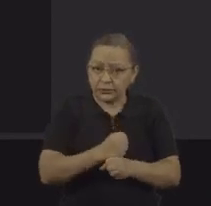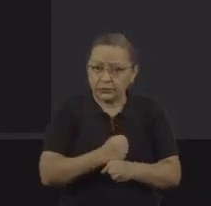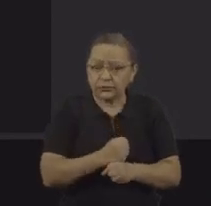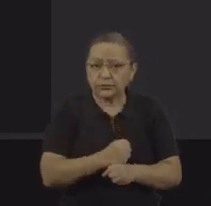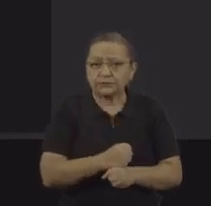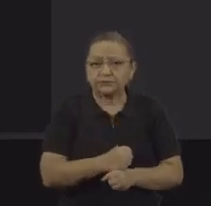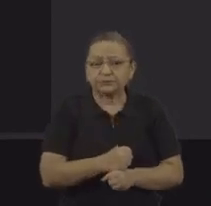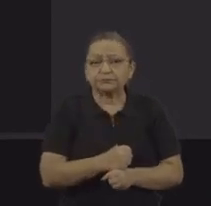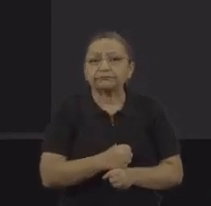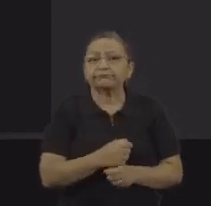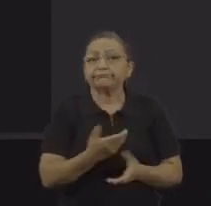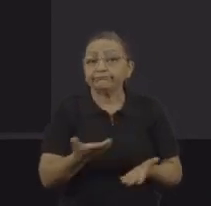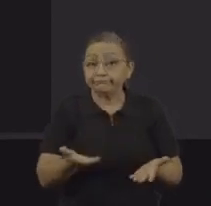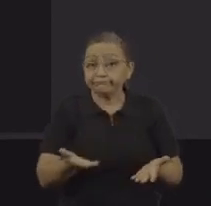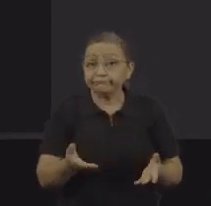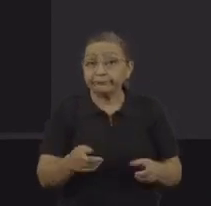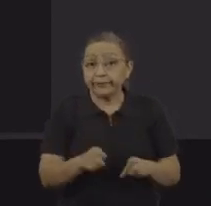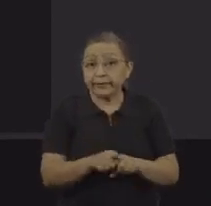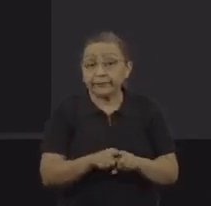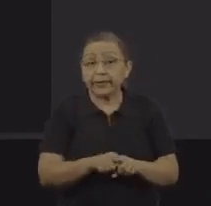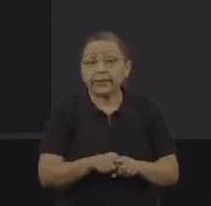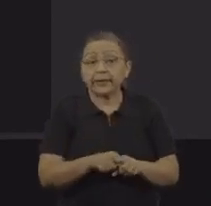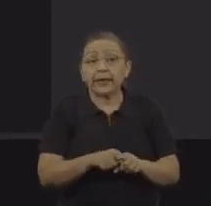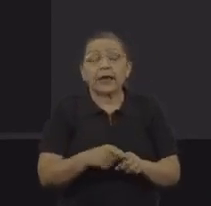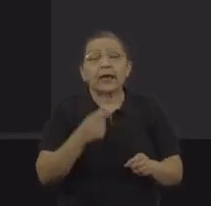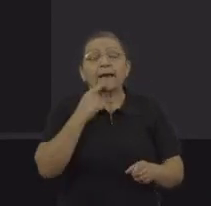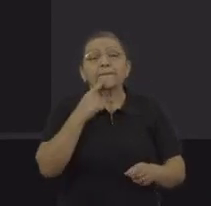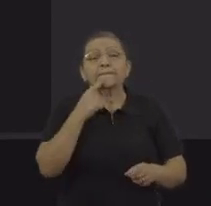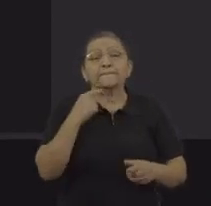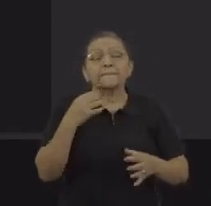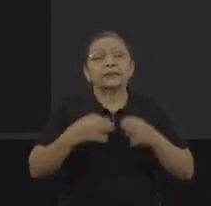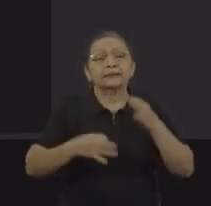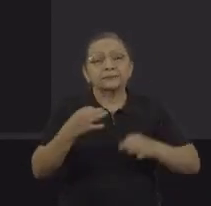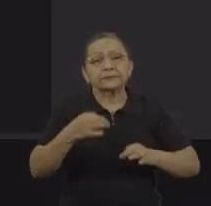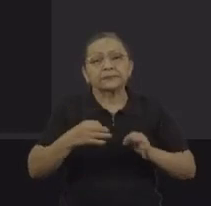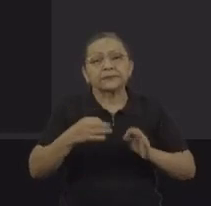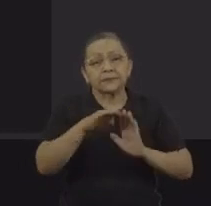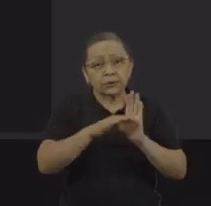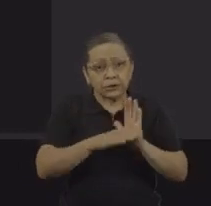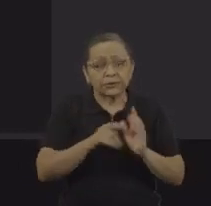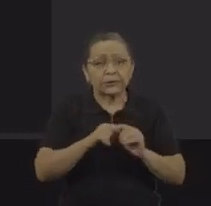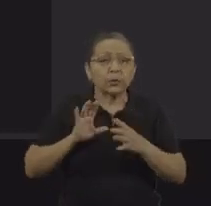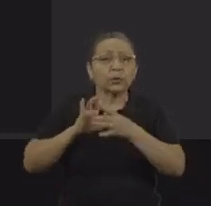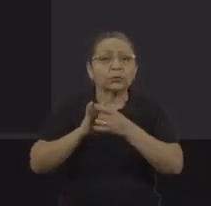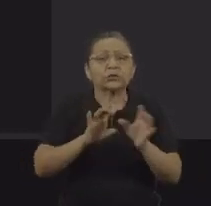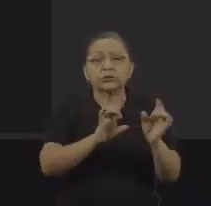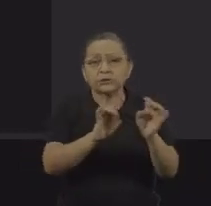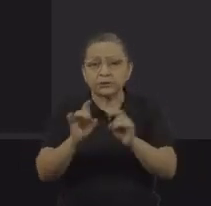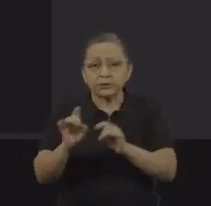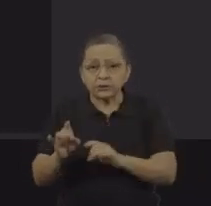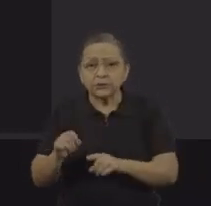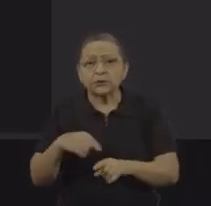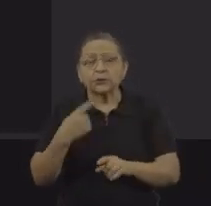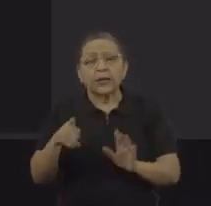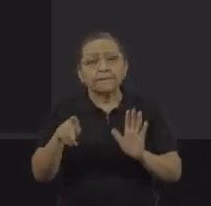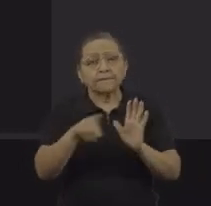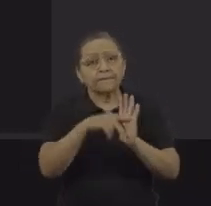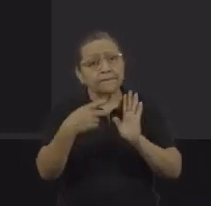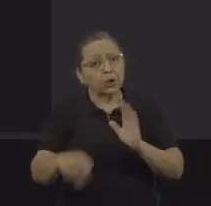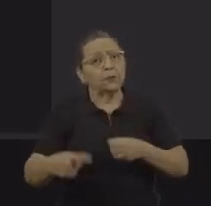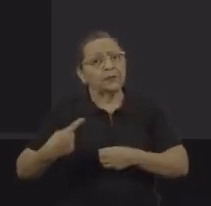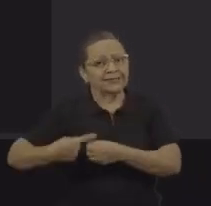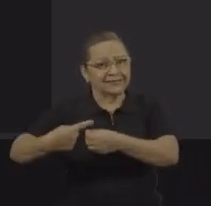graças também à capilarização da política em contextos específicos, como o da própria cidade,